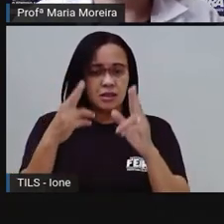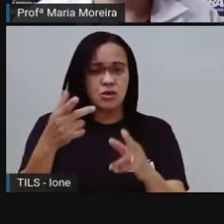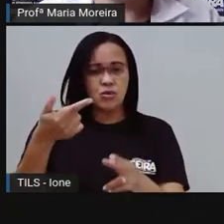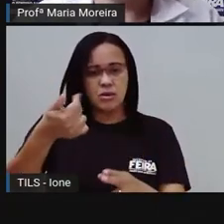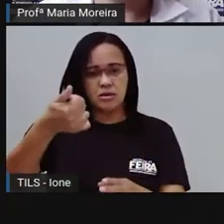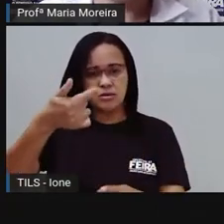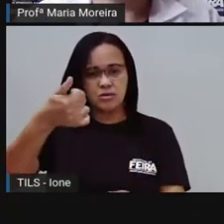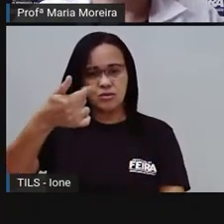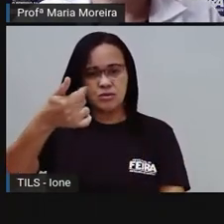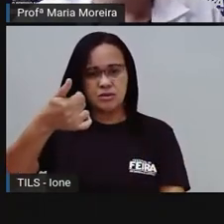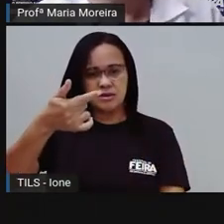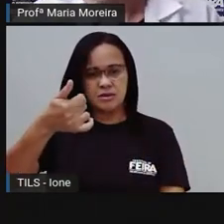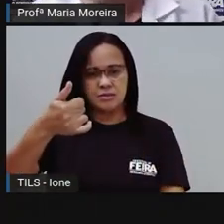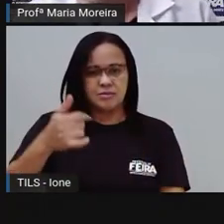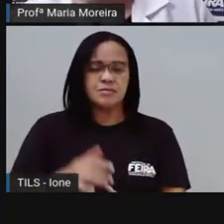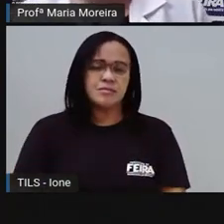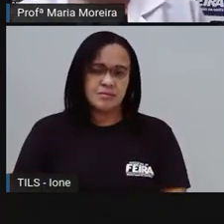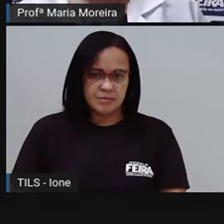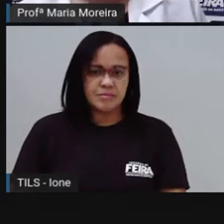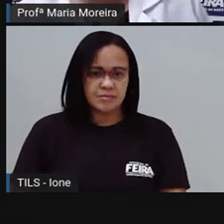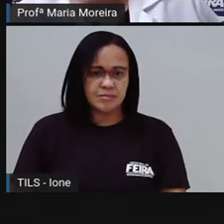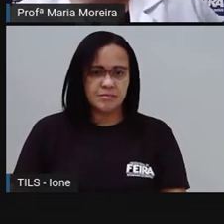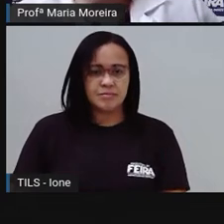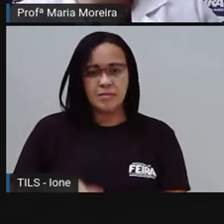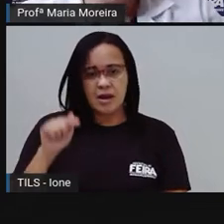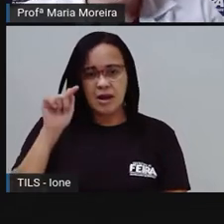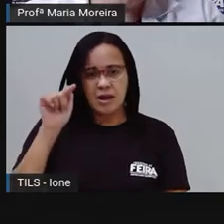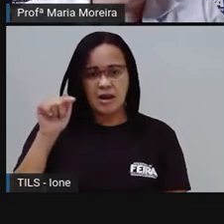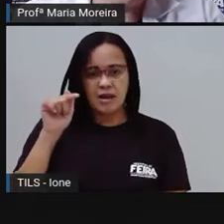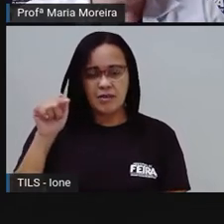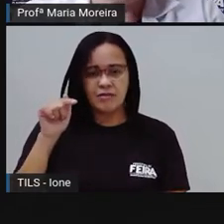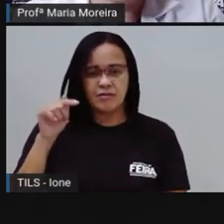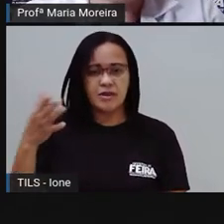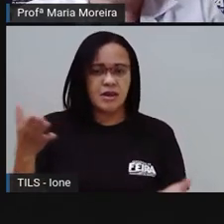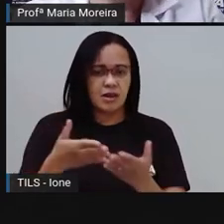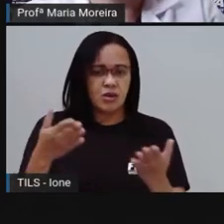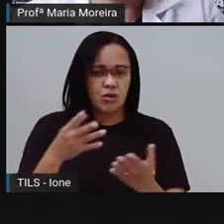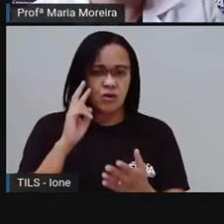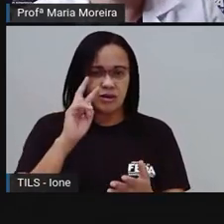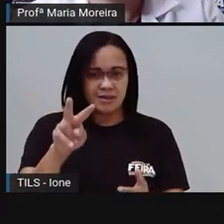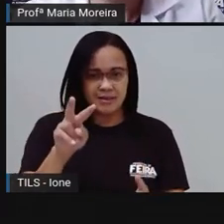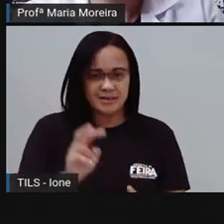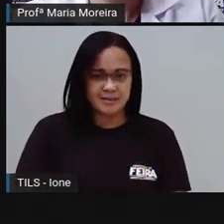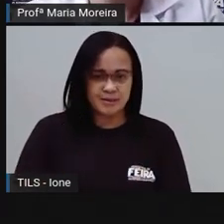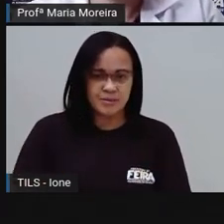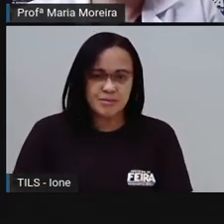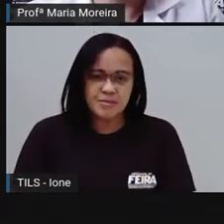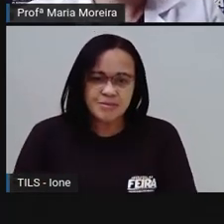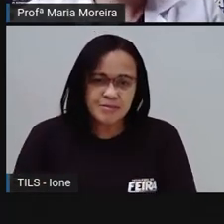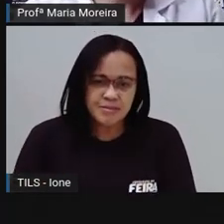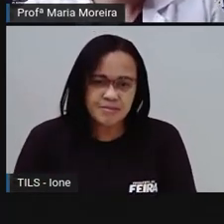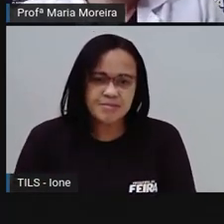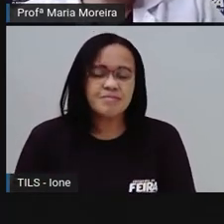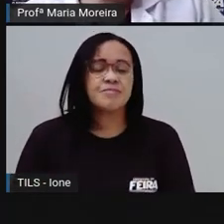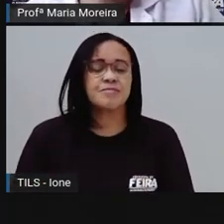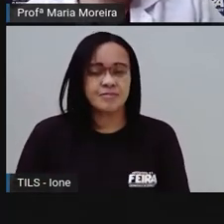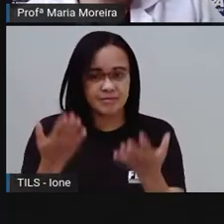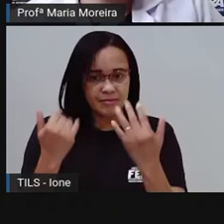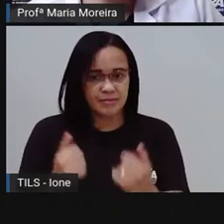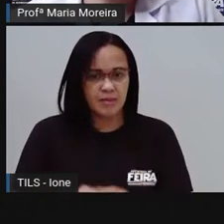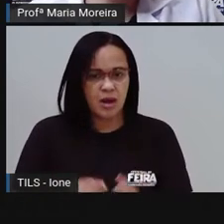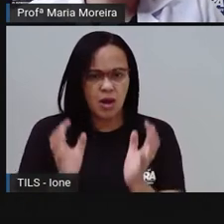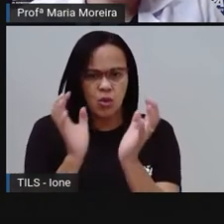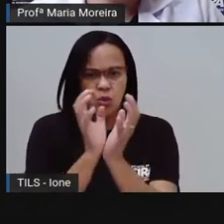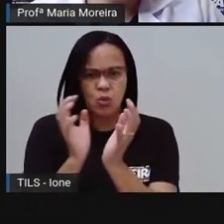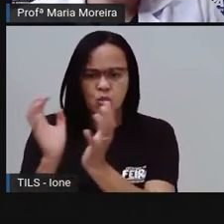Doze. E aqui, na letra F, né? Que não é letra F porque não está obedecendo a sequência. Vamos lá. São quantos